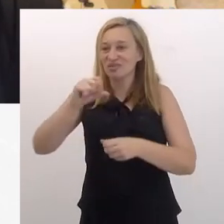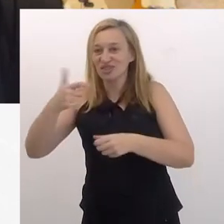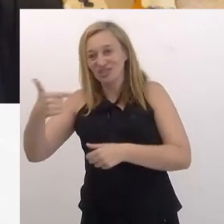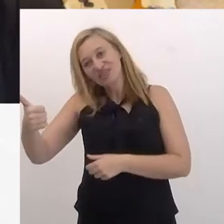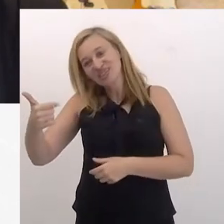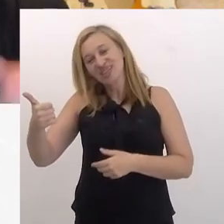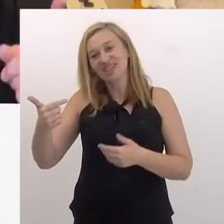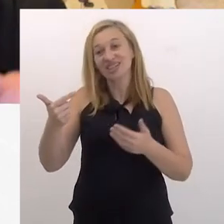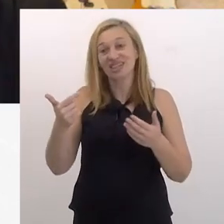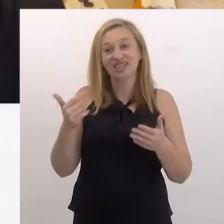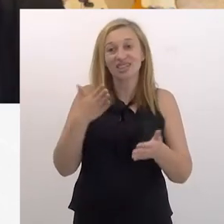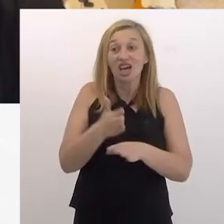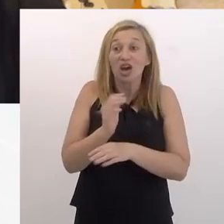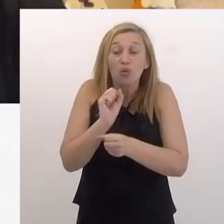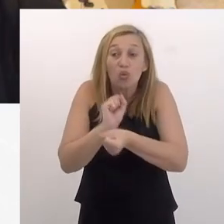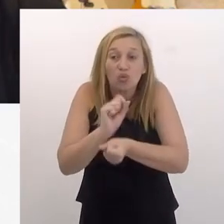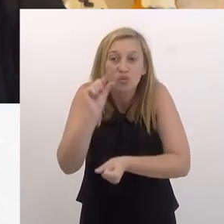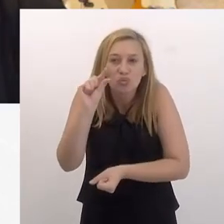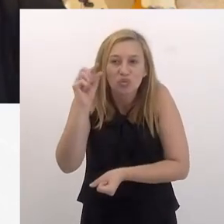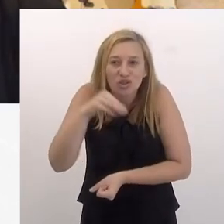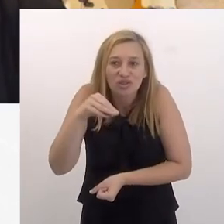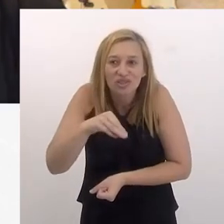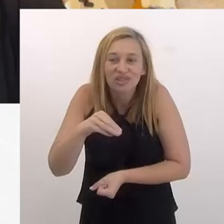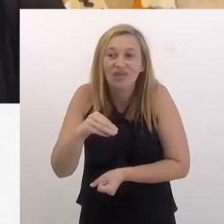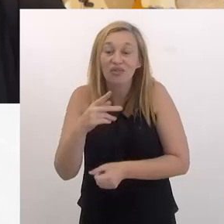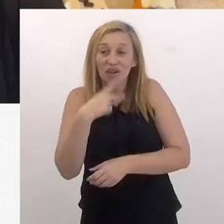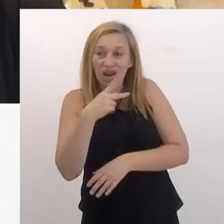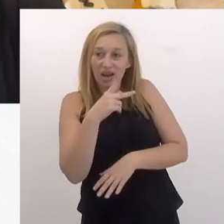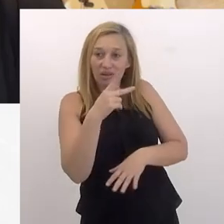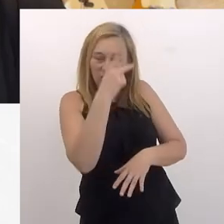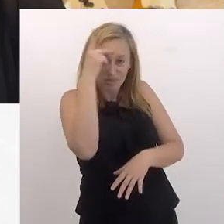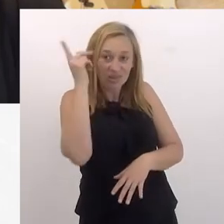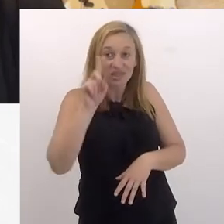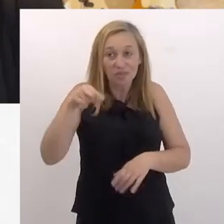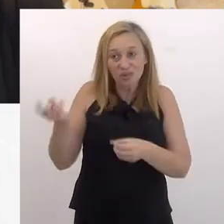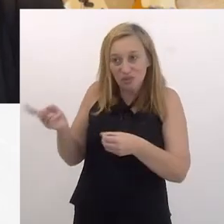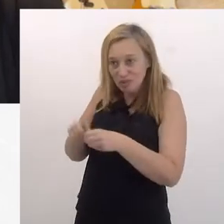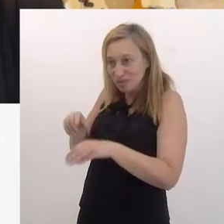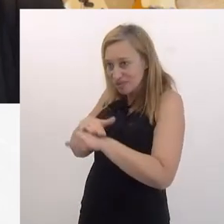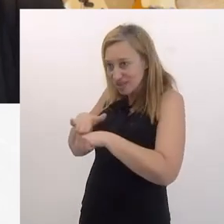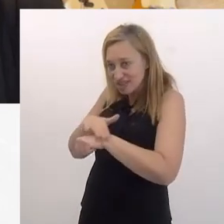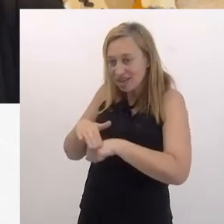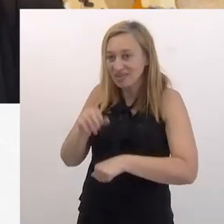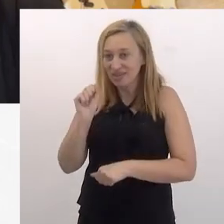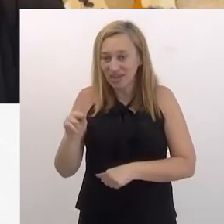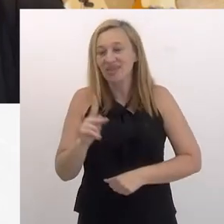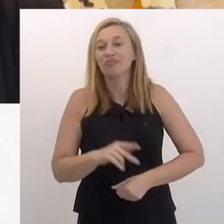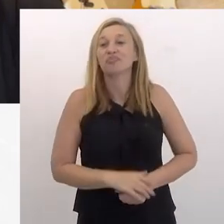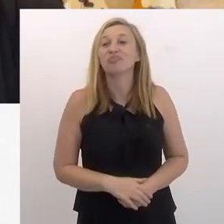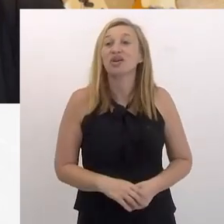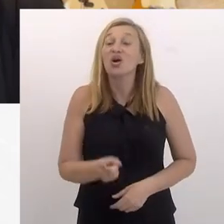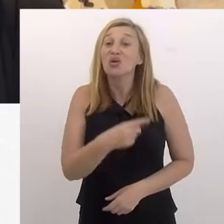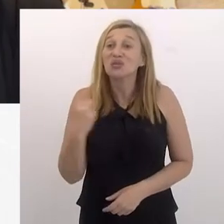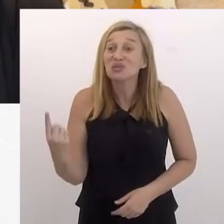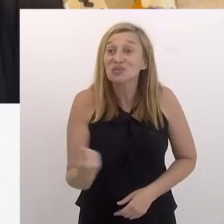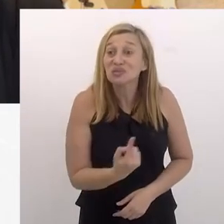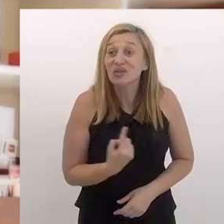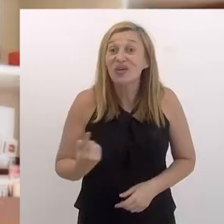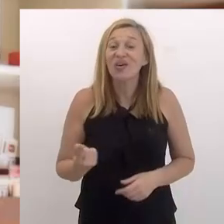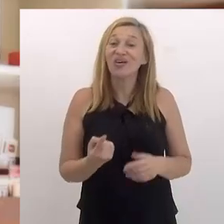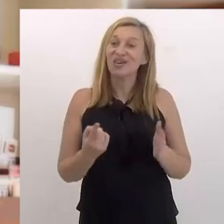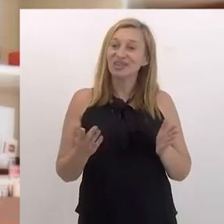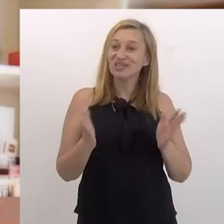nós, que 2022 está chegando. Tá, segura aí um minutinho que eu vou me despedir do pessoal e já volto para a gente conversar. Tá.